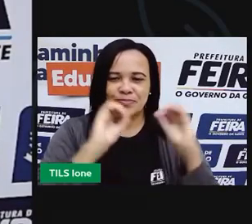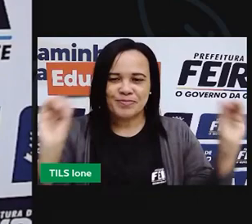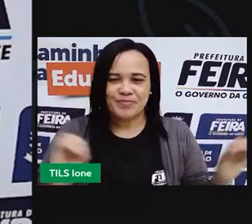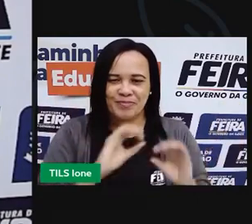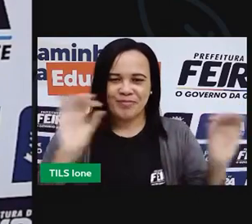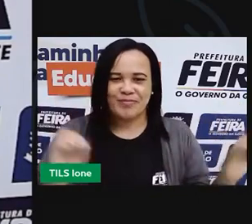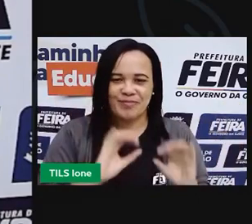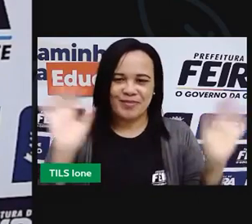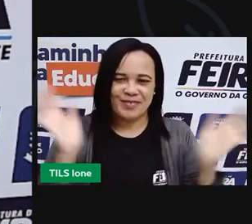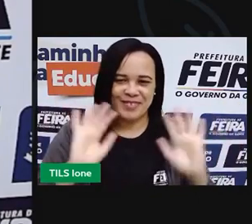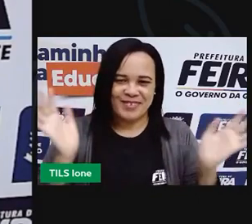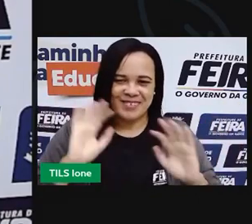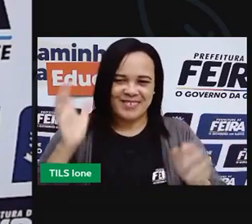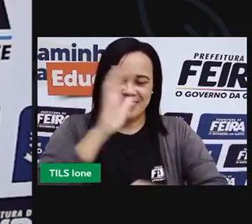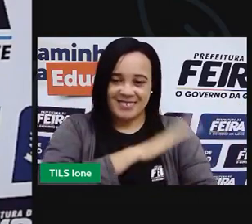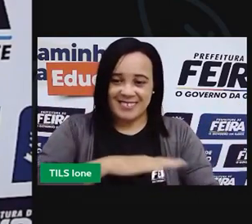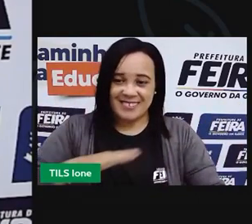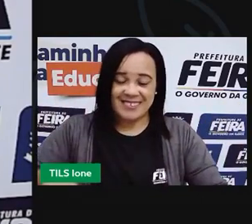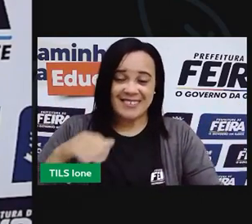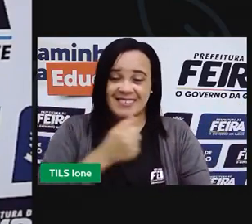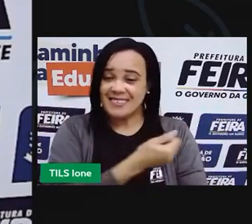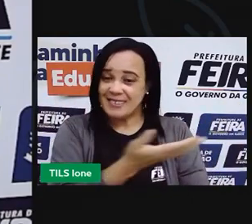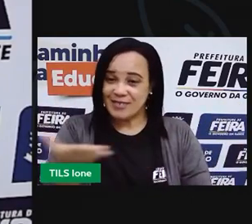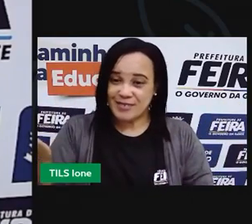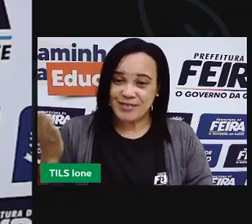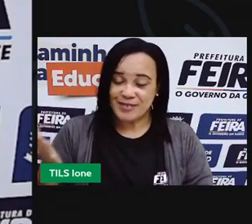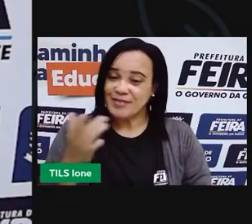Olá, criançada! Tudo bem com vocês?